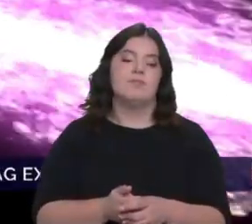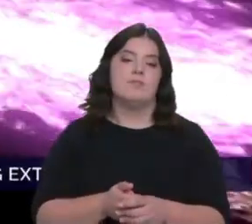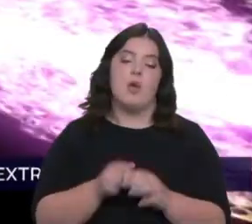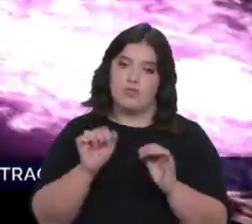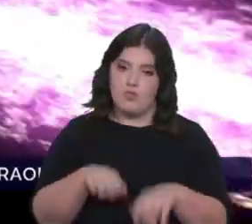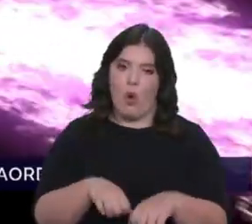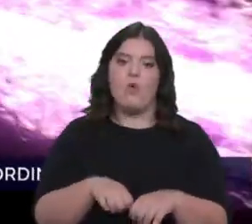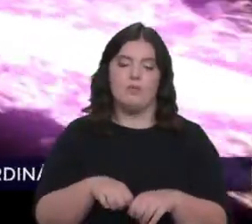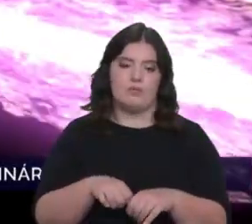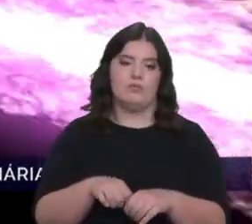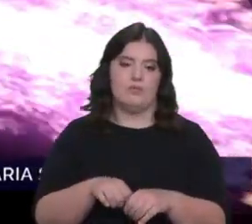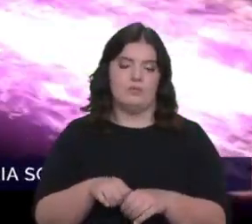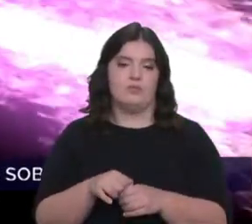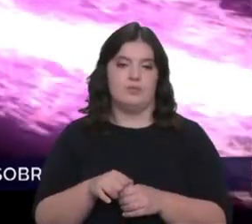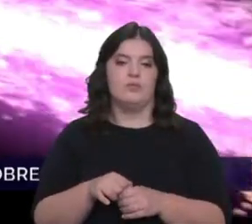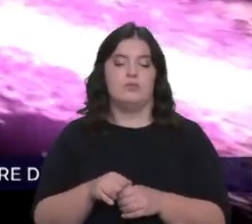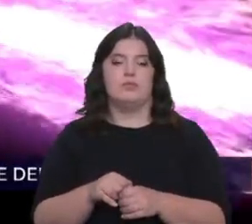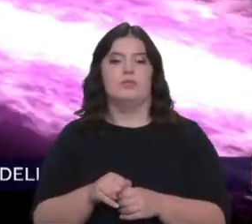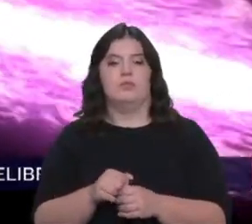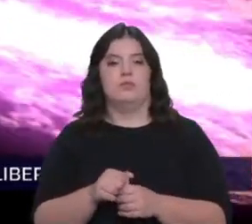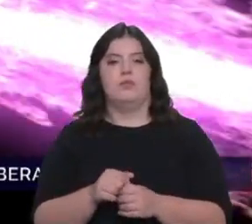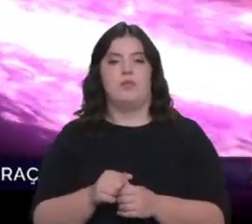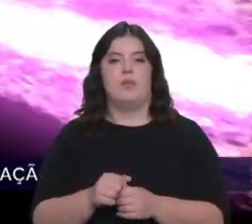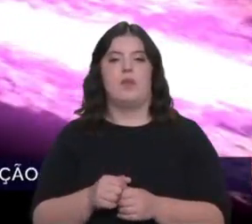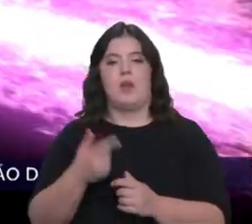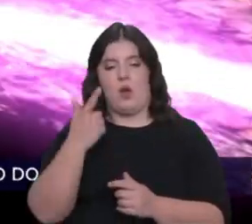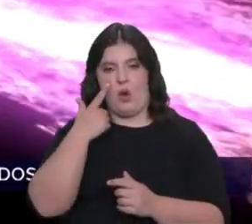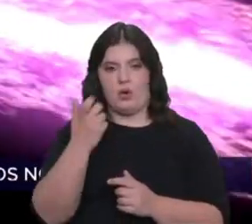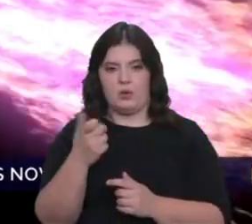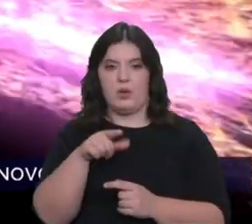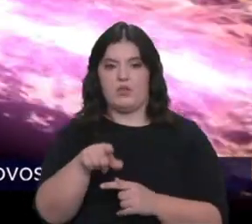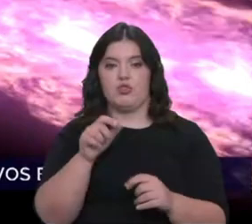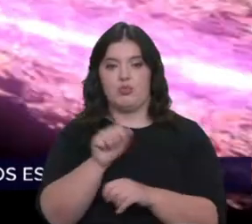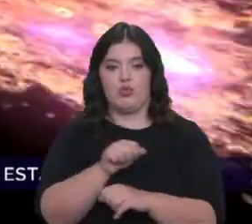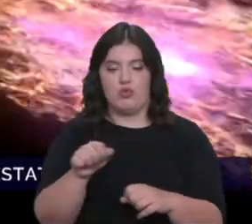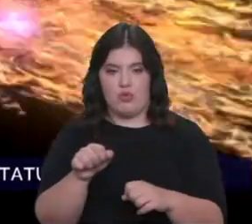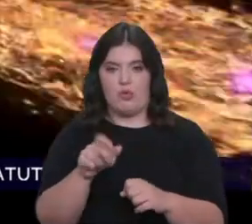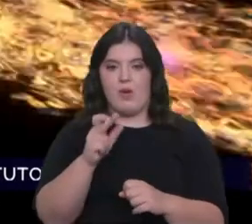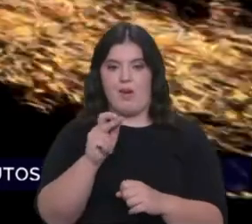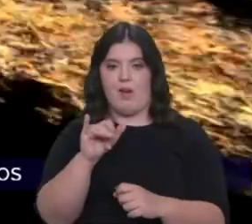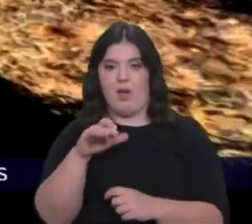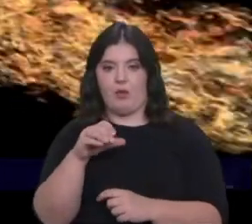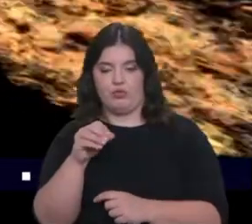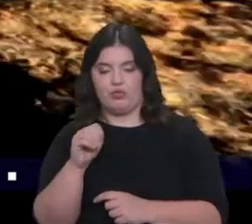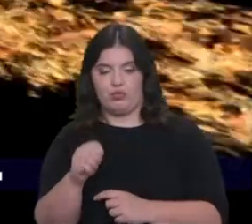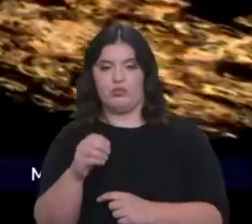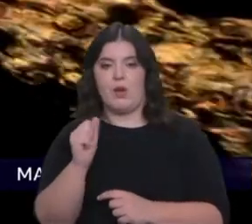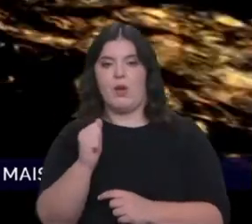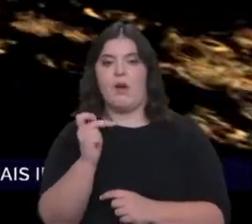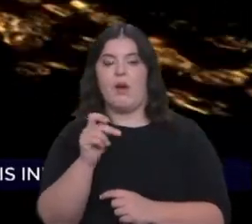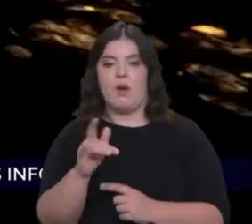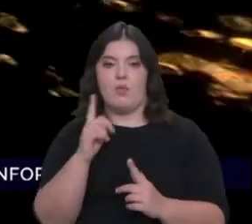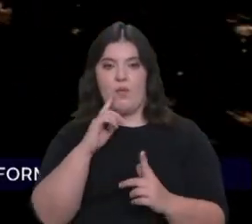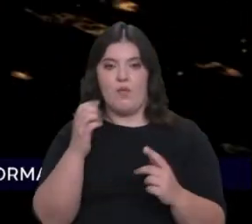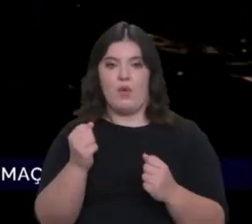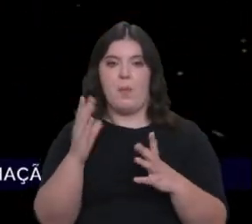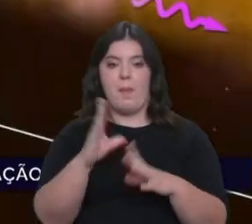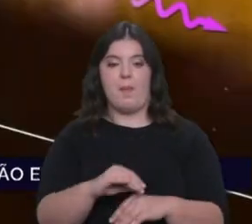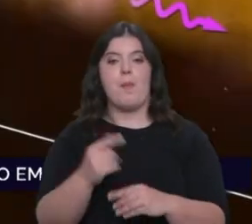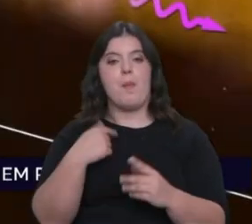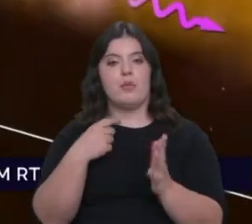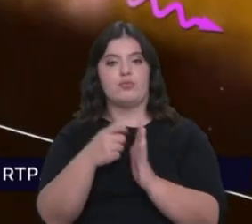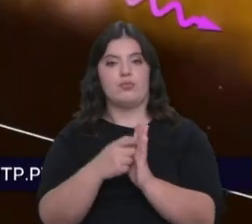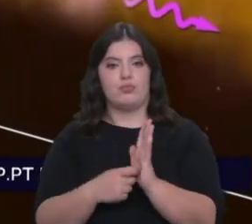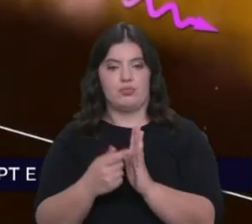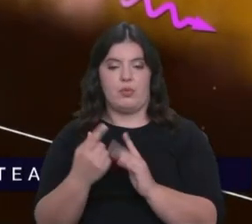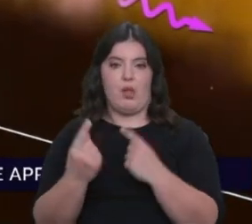sim. Reparar, é preciso notar que esta explosão de raios de gama foi a mais potente alguma vez registada